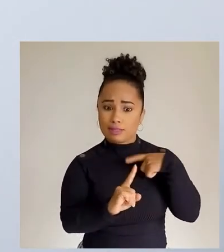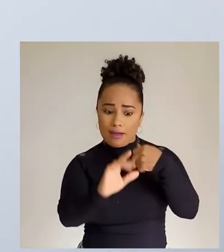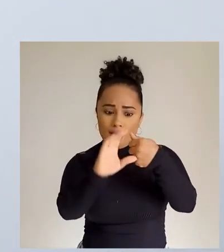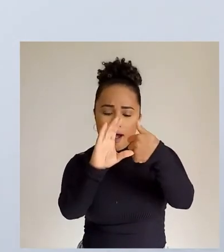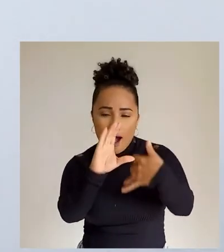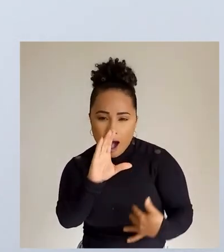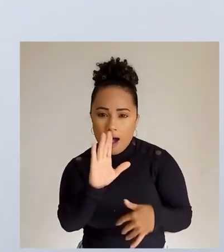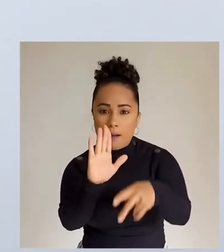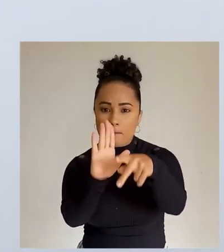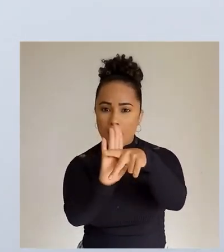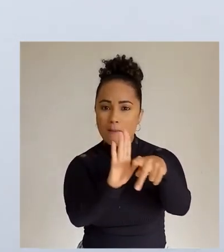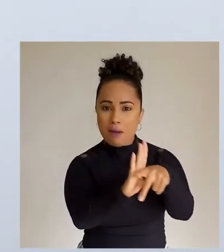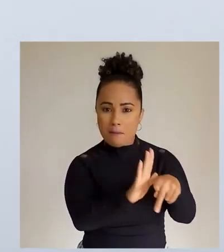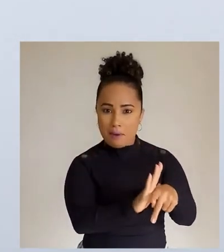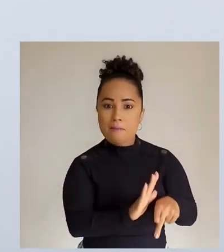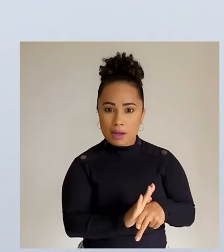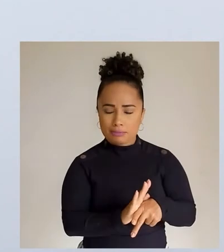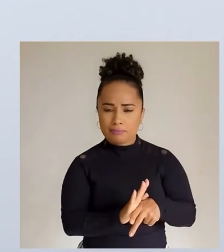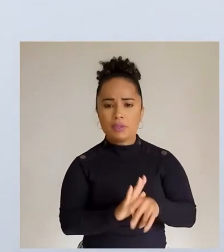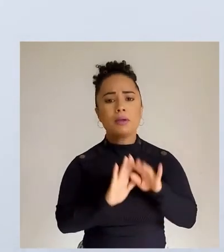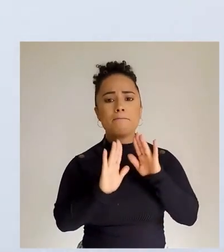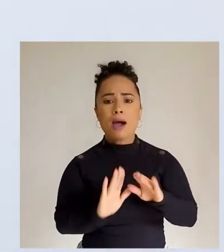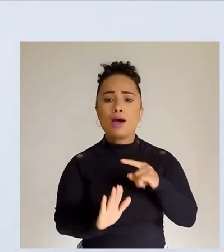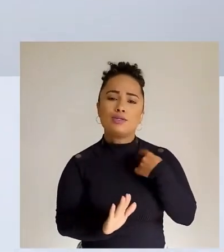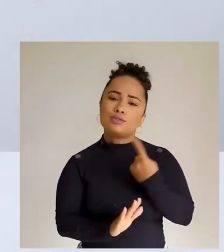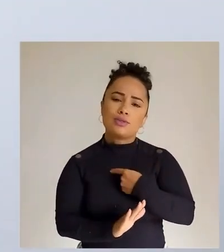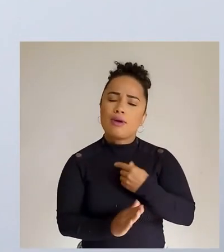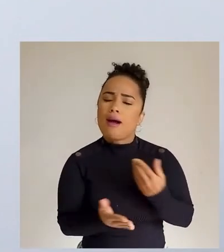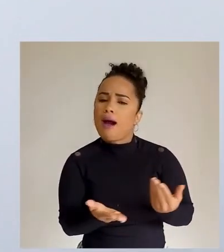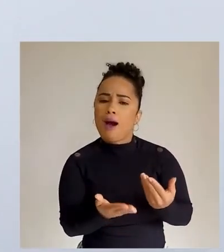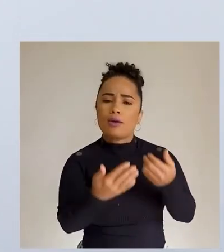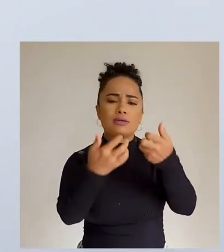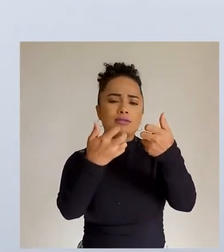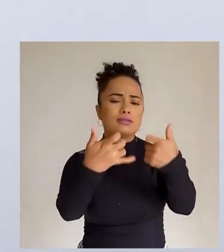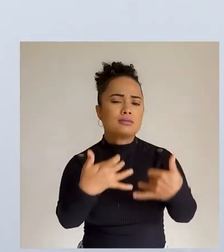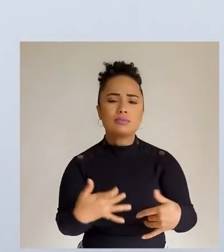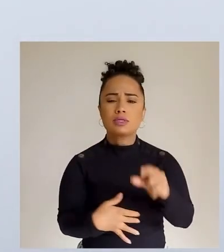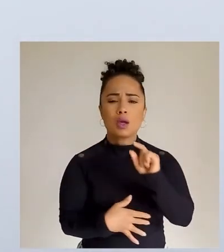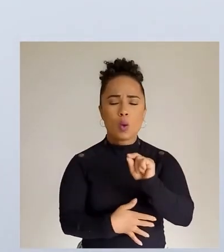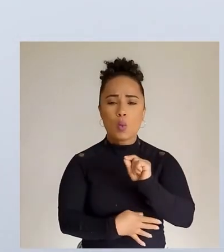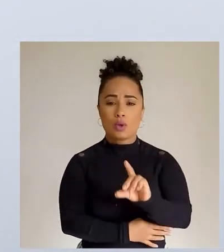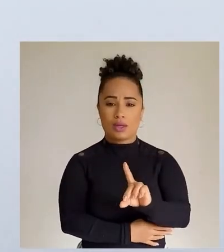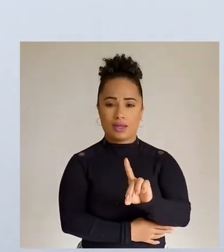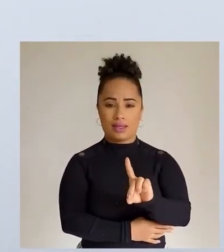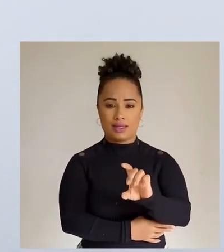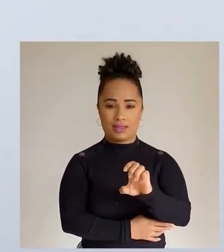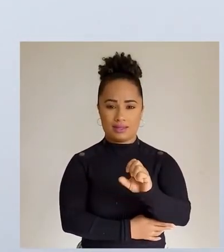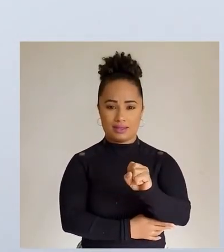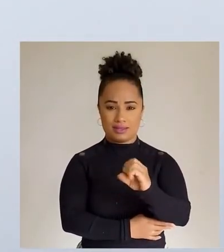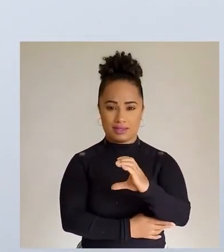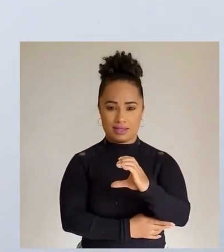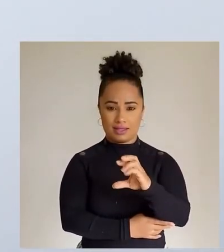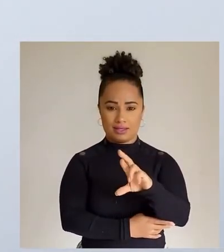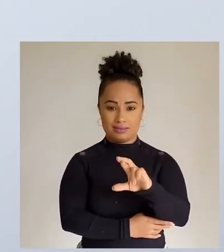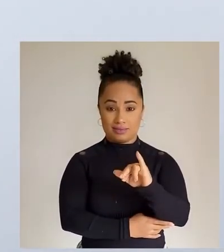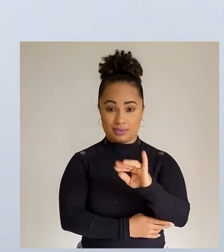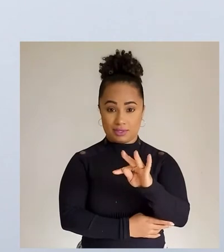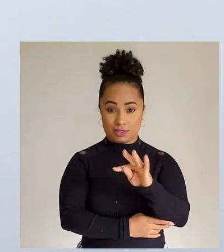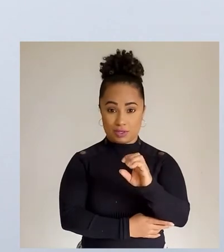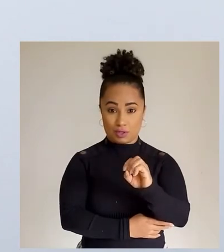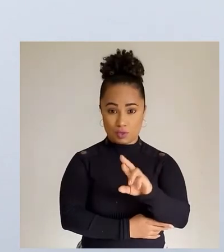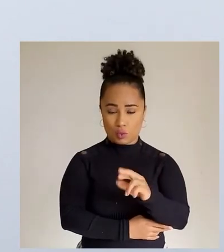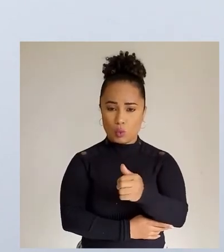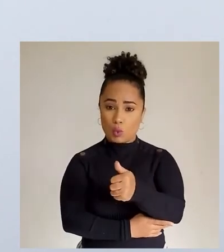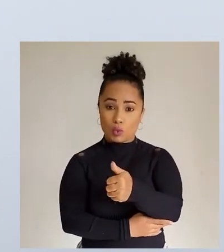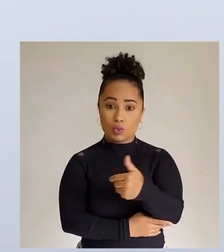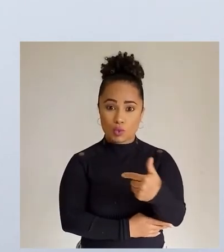gêneros são textos de características diferentes. Então, o que nós vamos fazer nesse Descritor? Descritor 12. Identificar